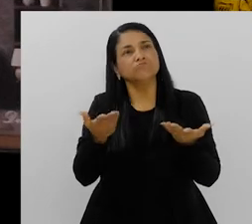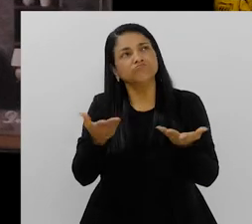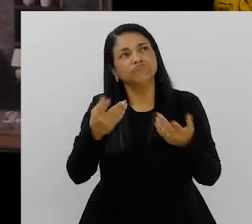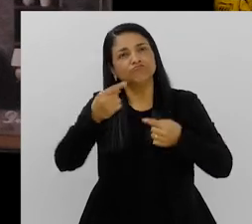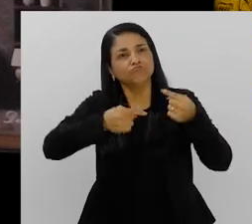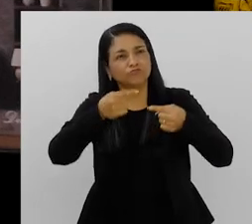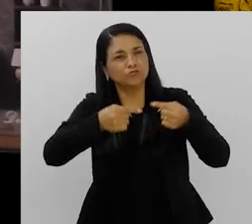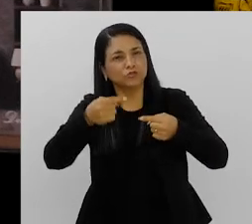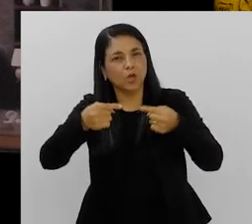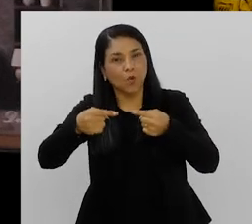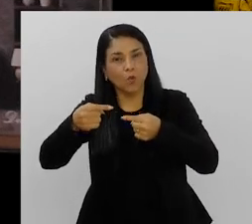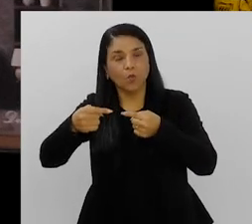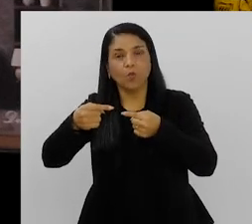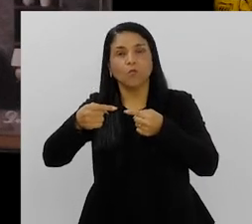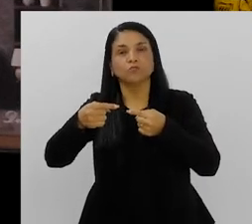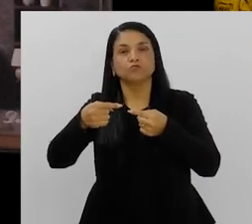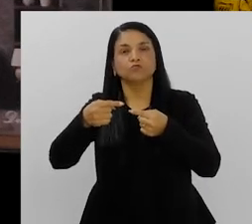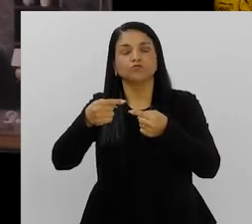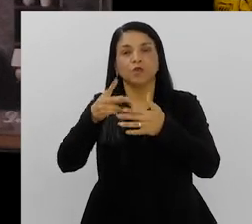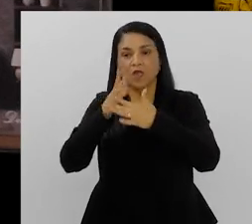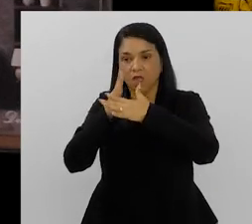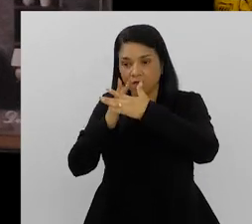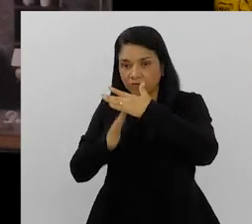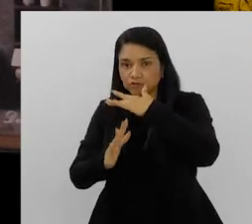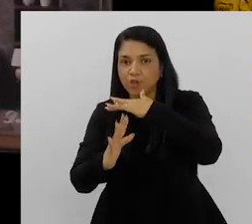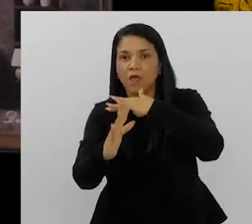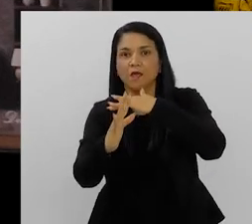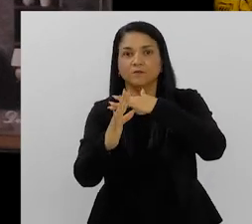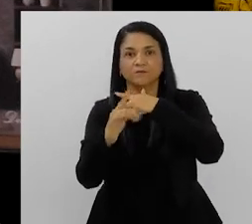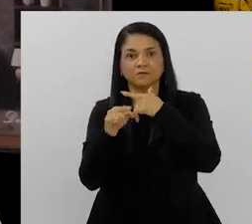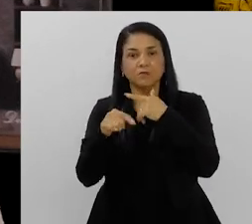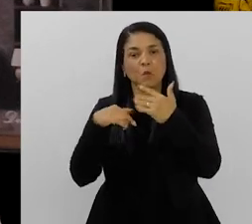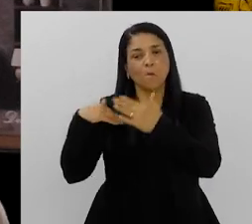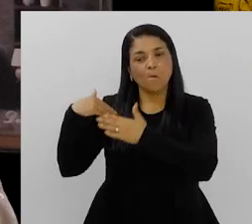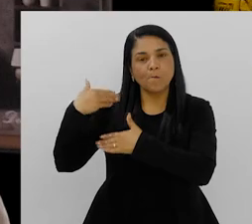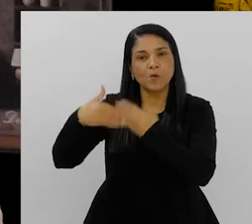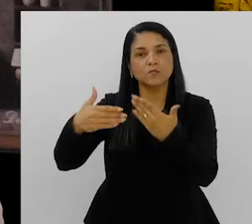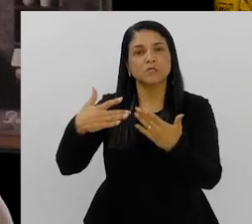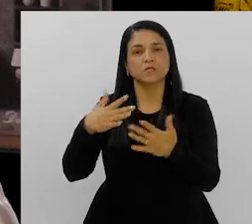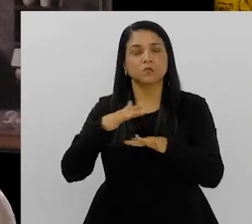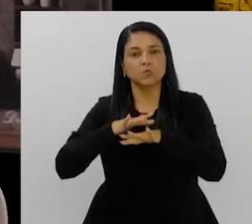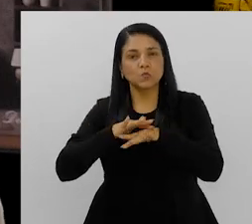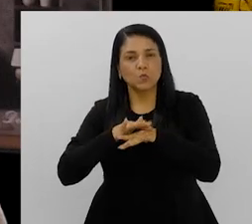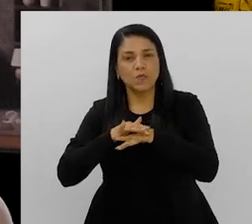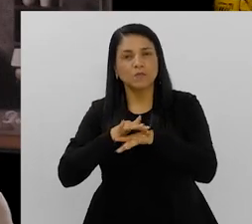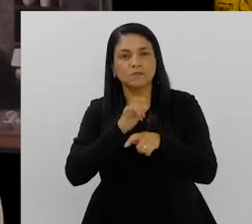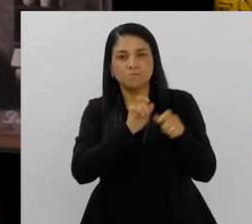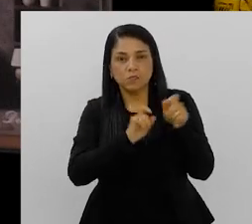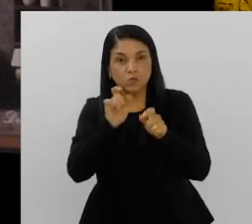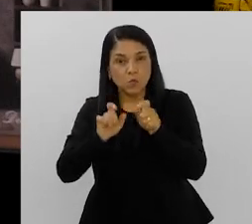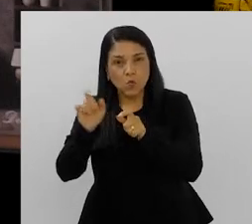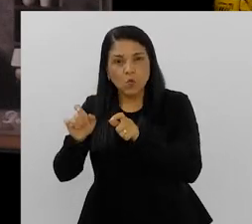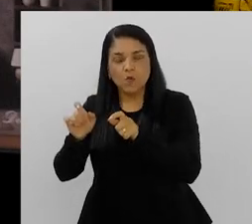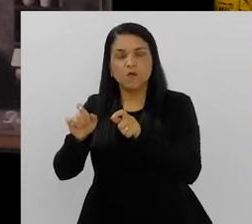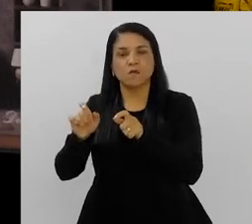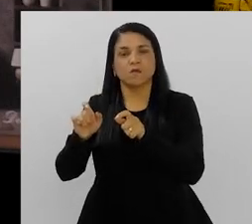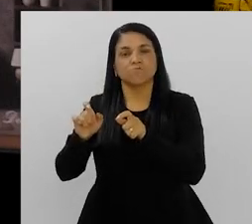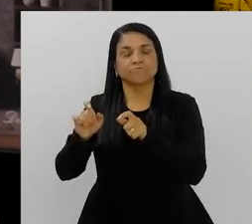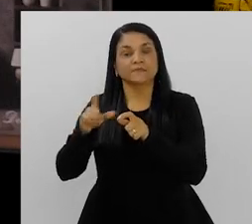discussões hoje, por exemplo, o mundo afora com a questão dos refugiados, né? E todo esse processo de adoecimento das pessoas.